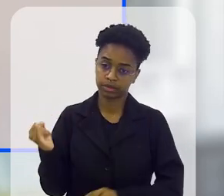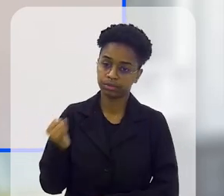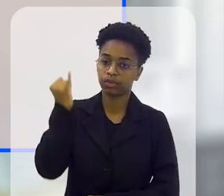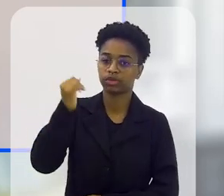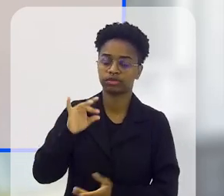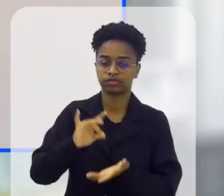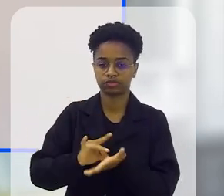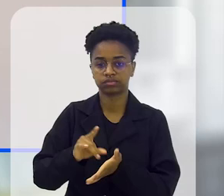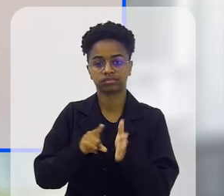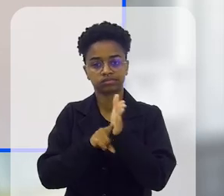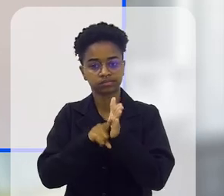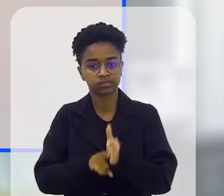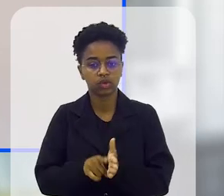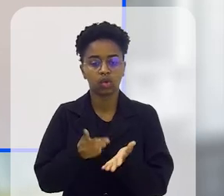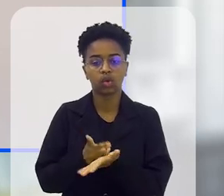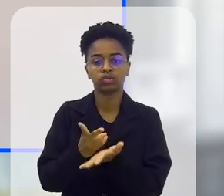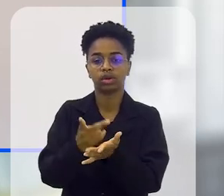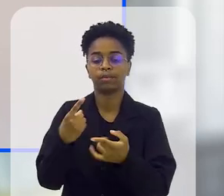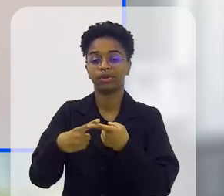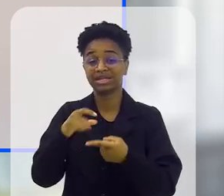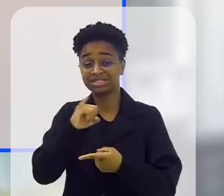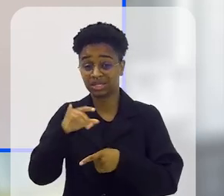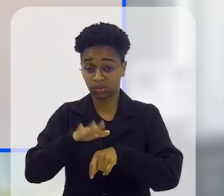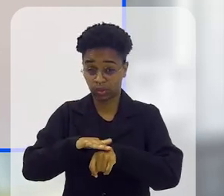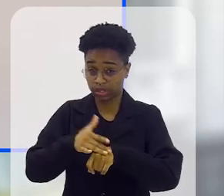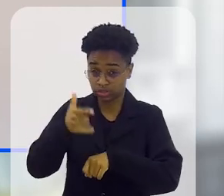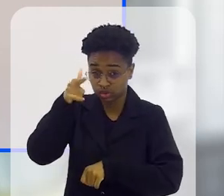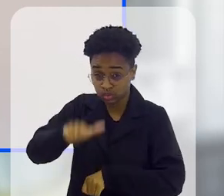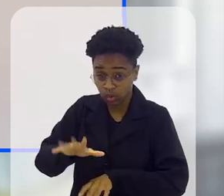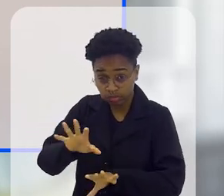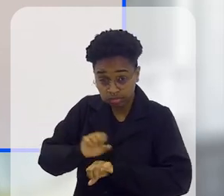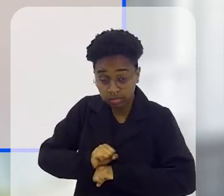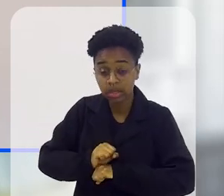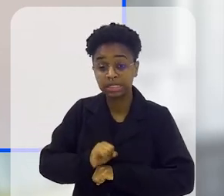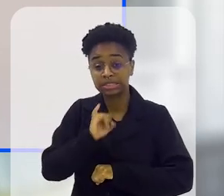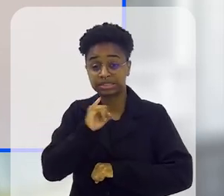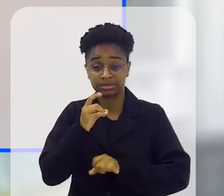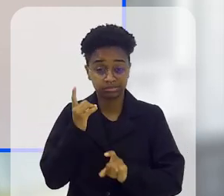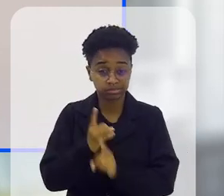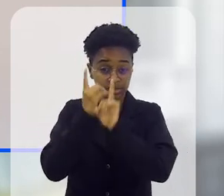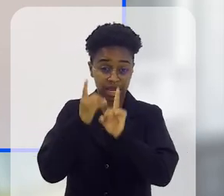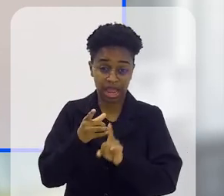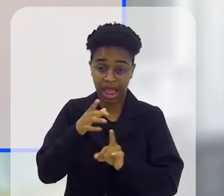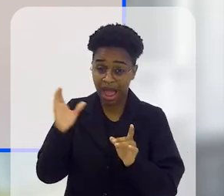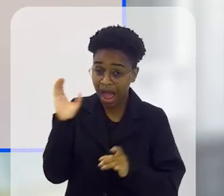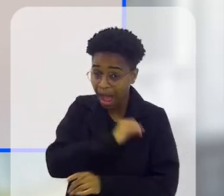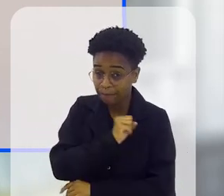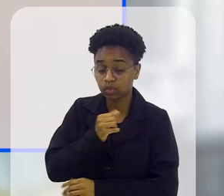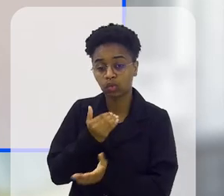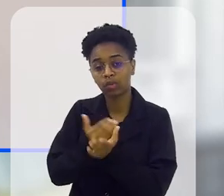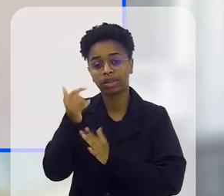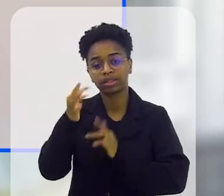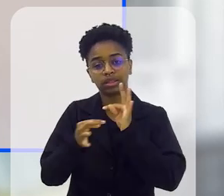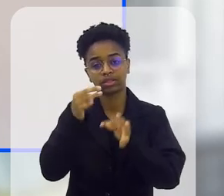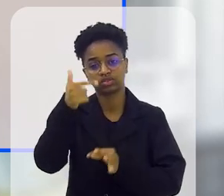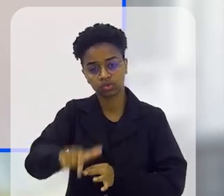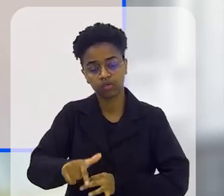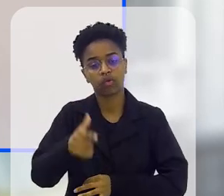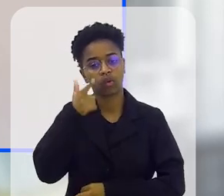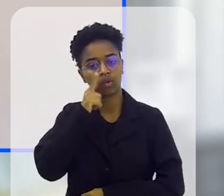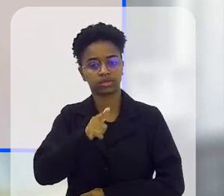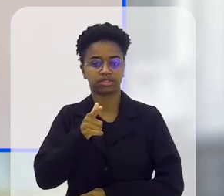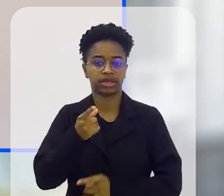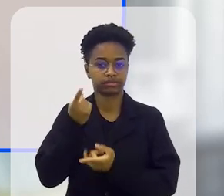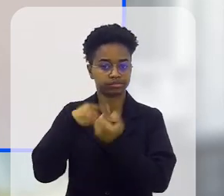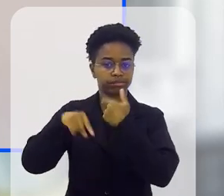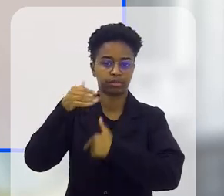sombra de dúvida é muito importante manter essa vigilância, até porque se a doença voltar, quanto antes a gente percebe, quanto antes a gente reinicia o tratamento,